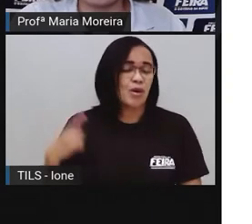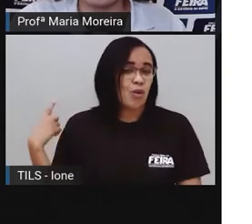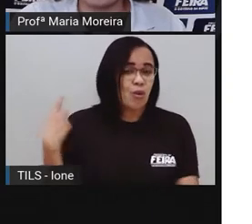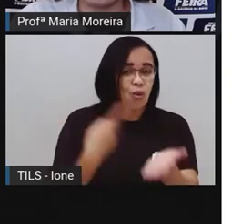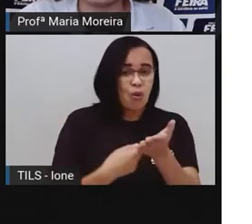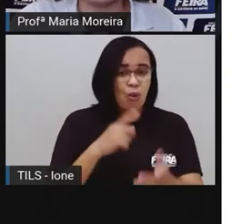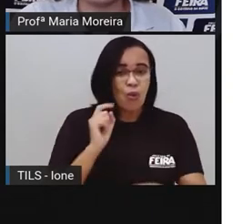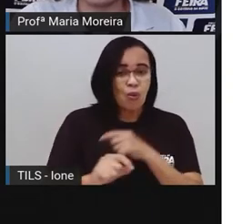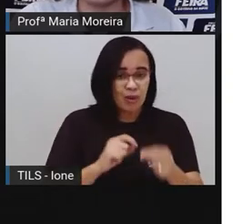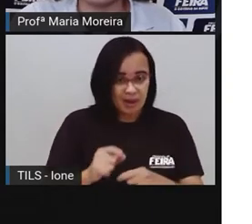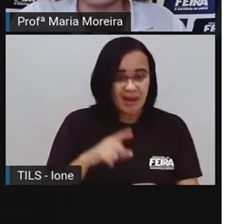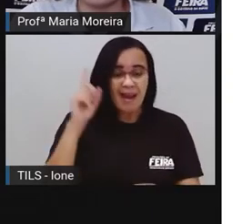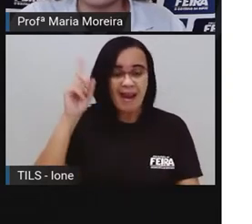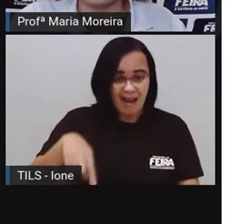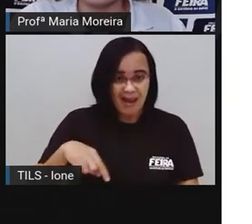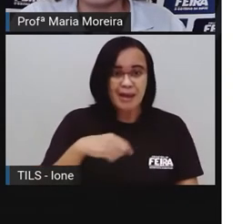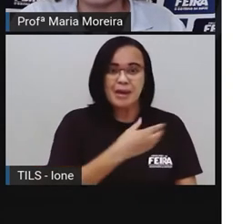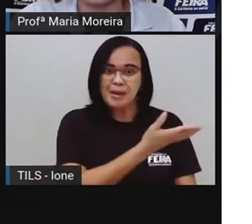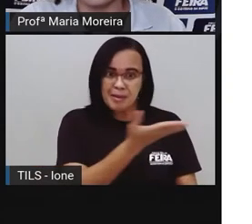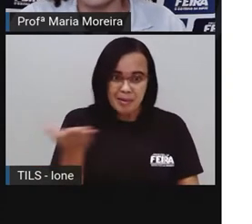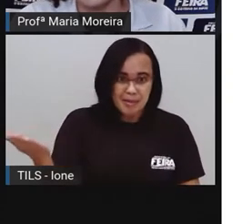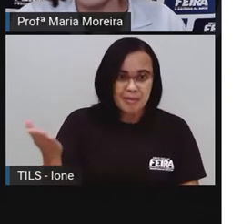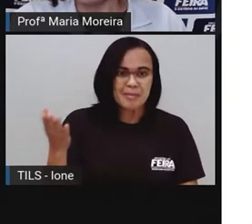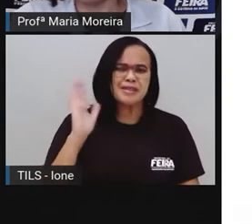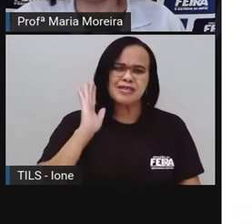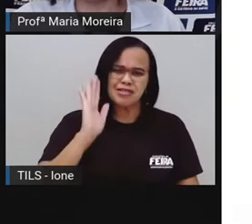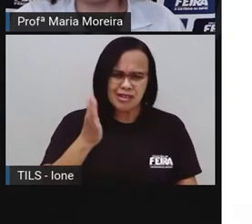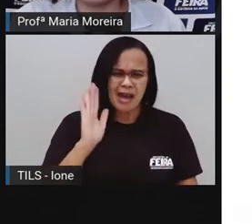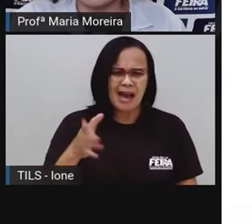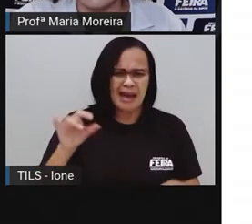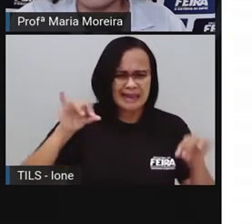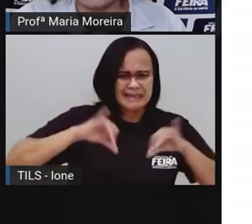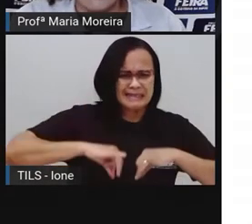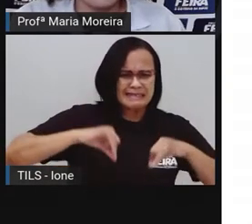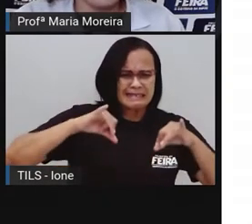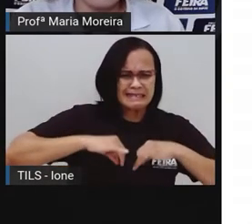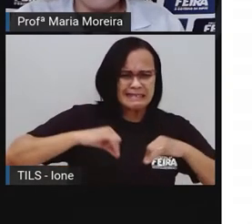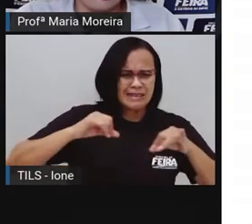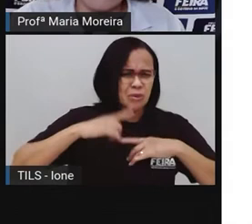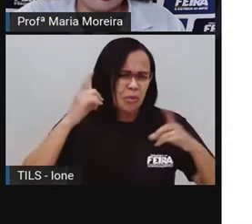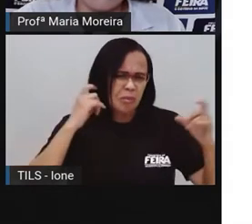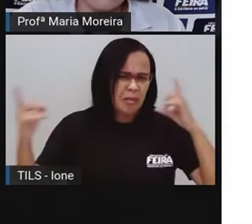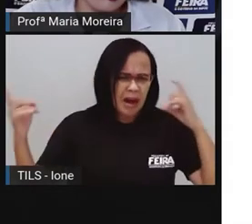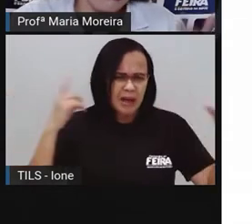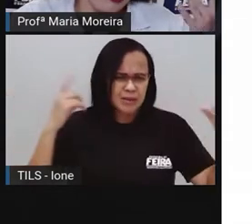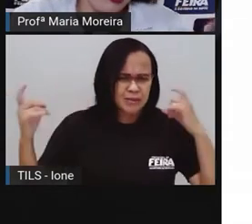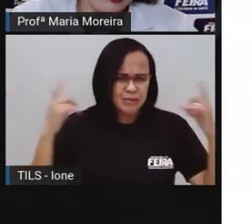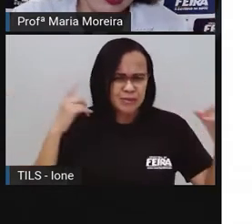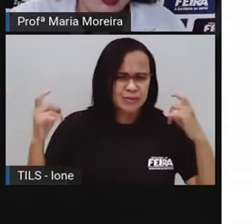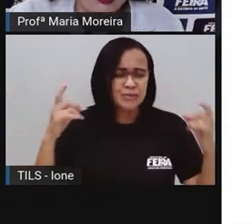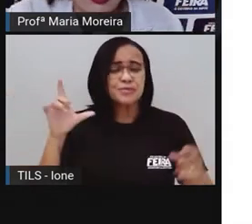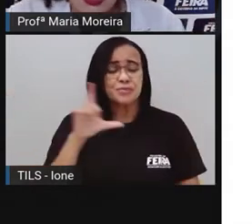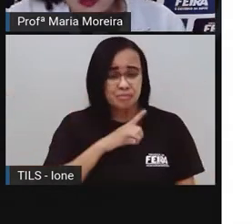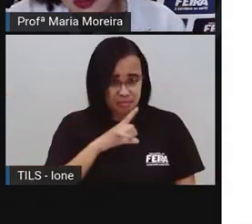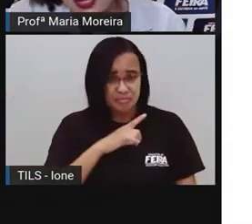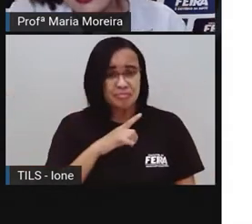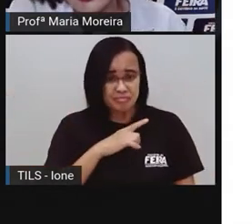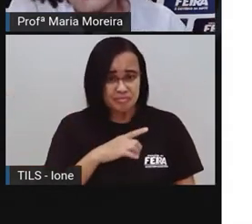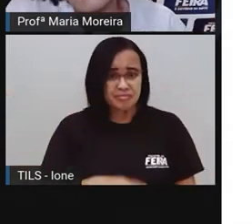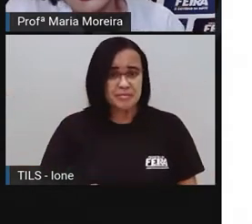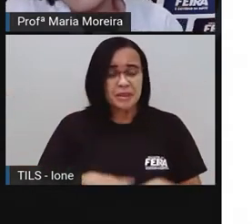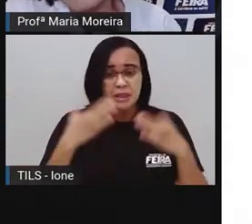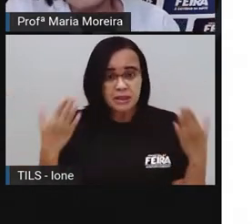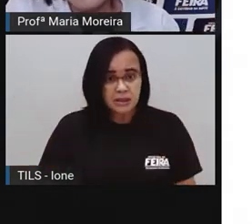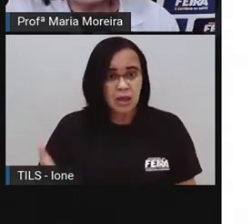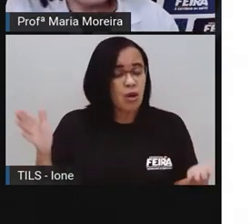sofreu com a poluição sonora, né? Muitos brasileiros acreditam, né? Inclusive, eu até um tempo atrás